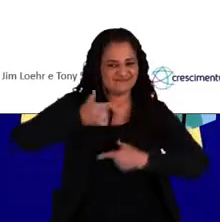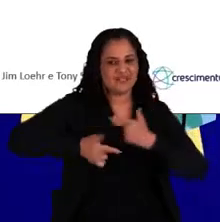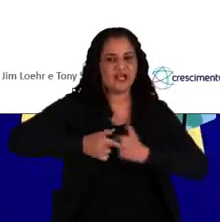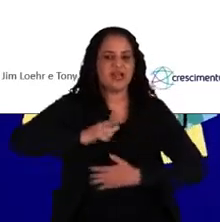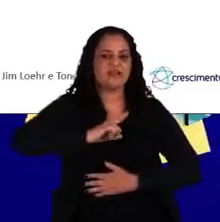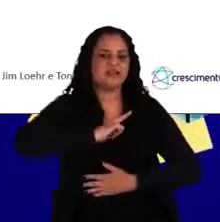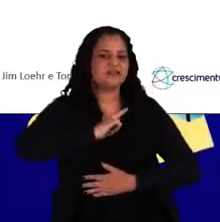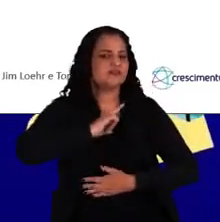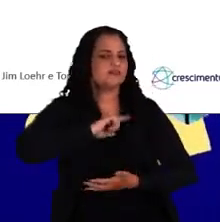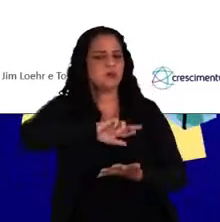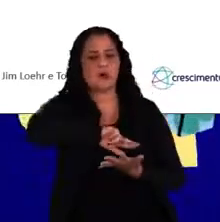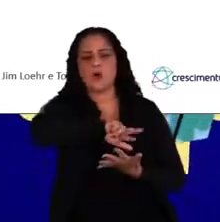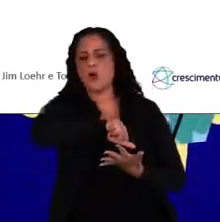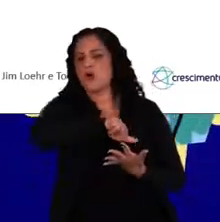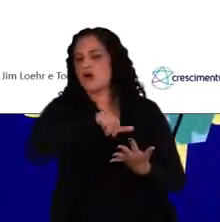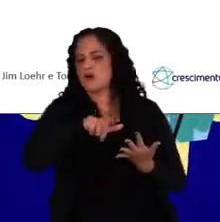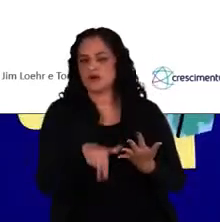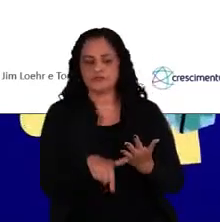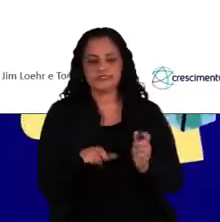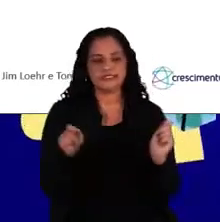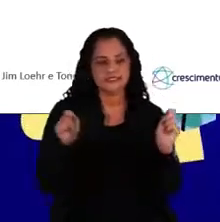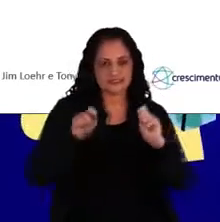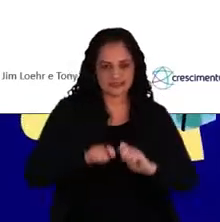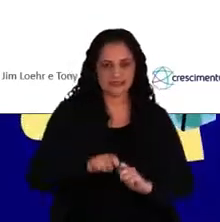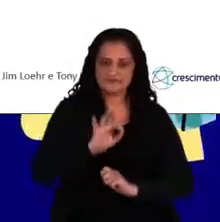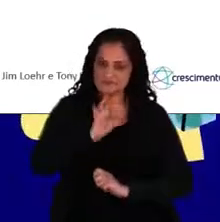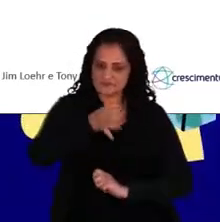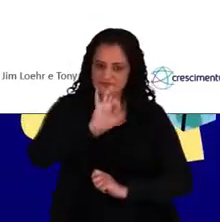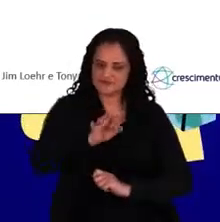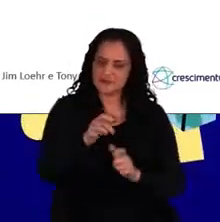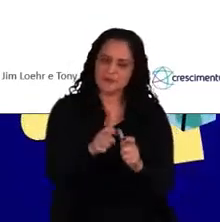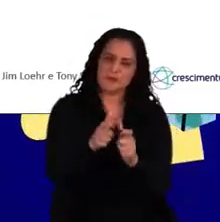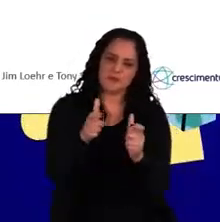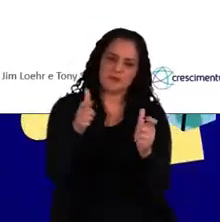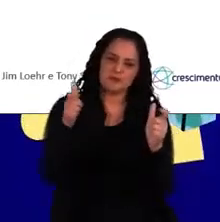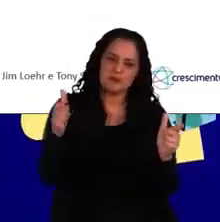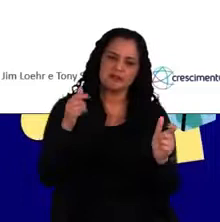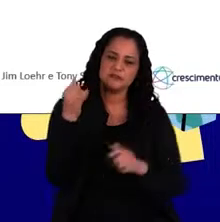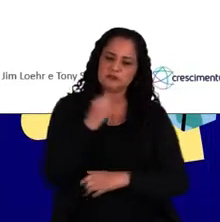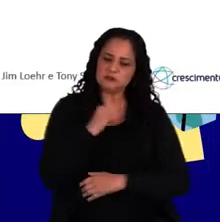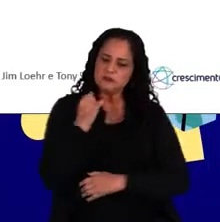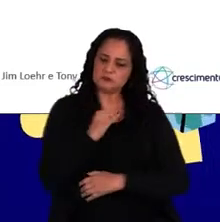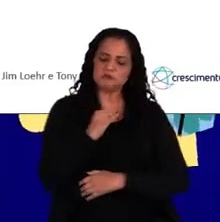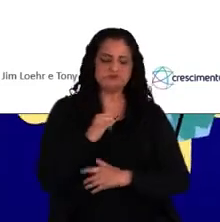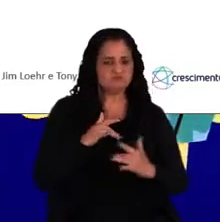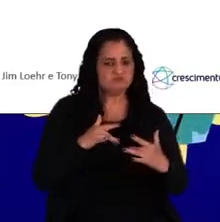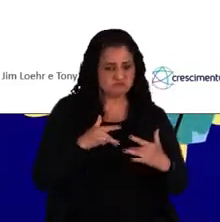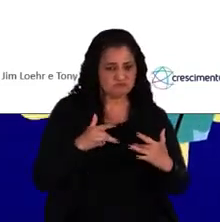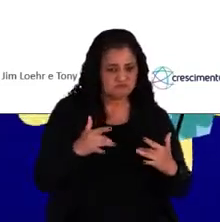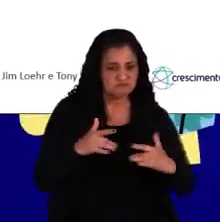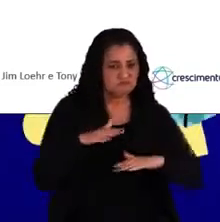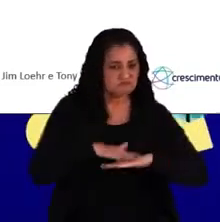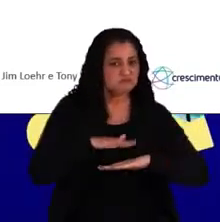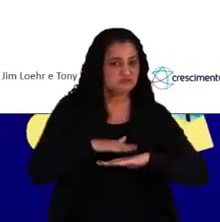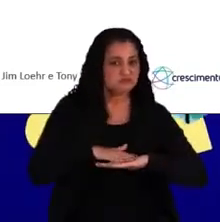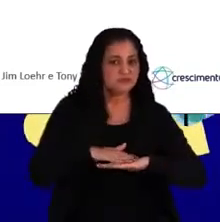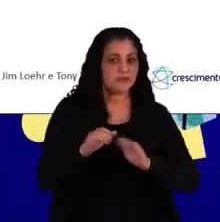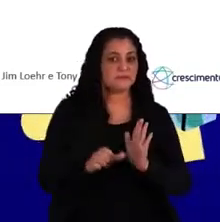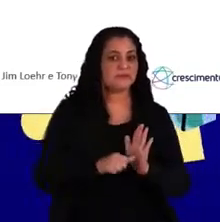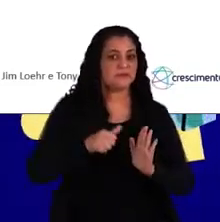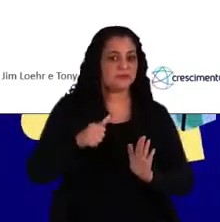existem diferentes dimensões que podem, sim, ampliar essa energia e disposição que nós temos.